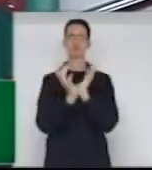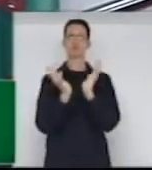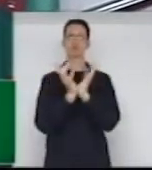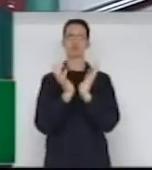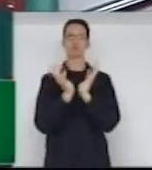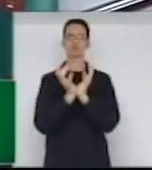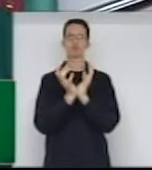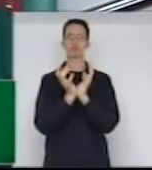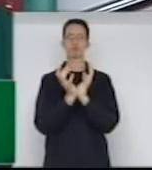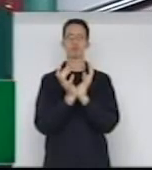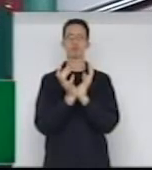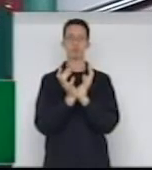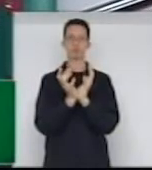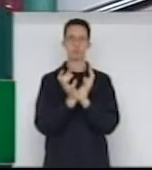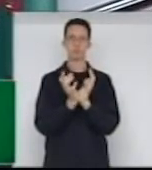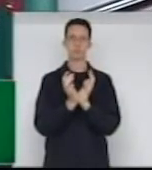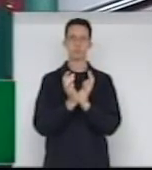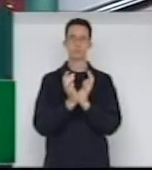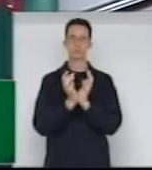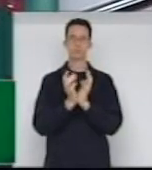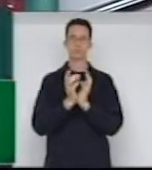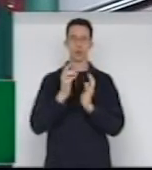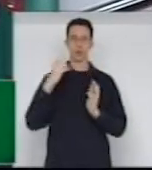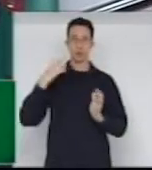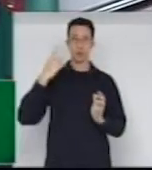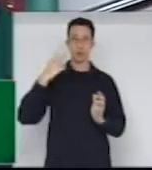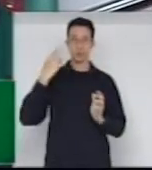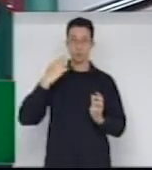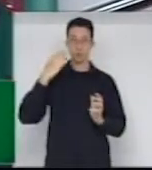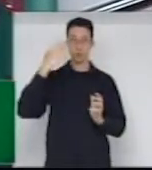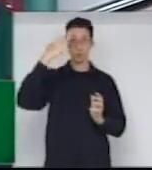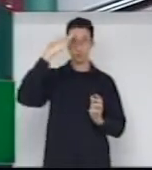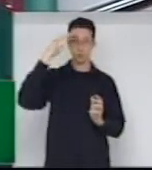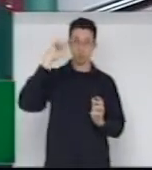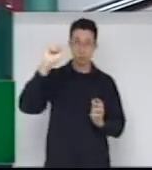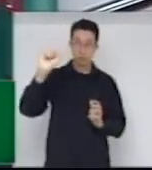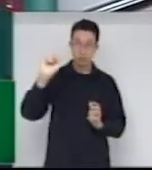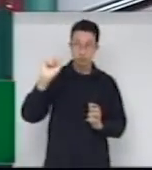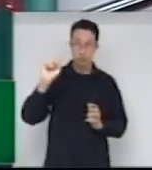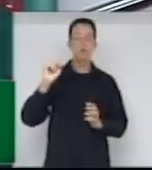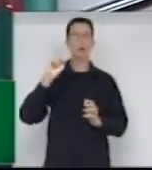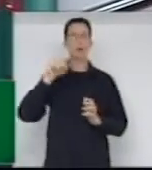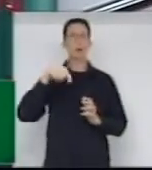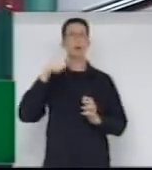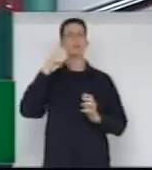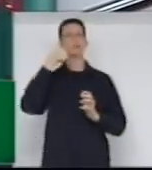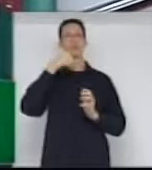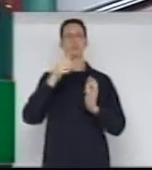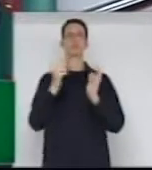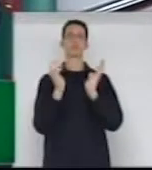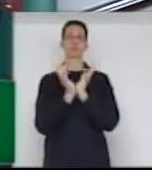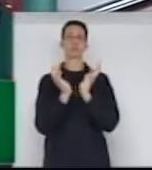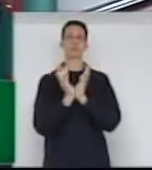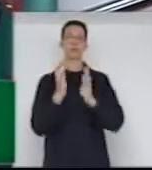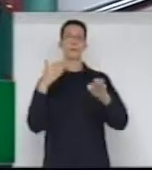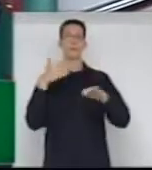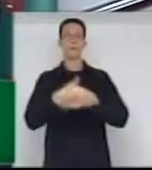deputado Sargento Amorio Soares, de mulheres que participaram do concurso público,